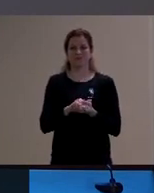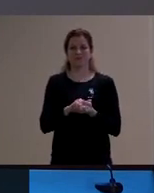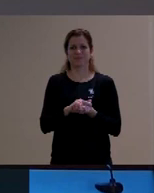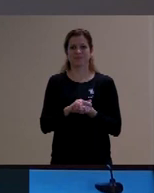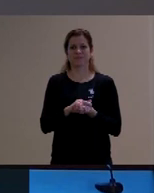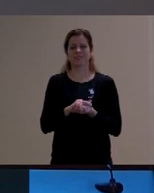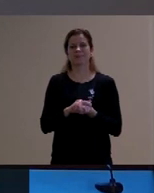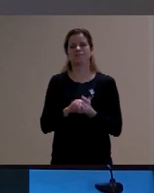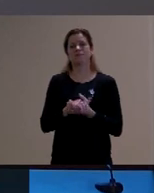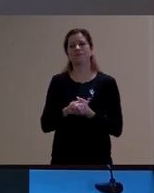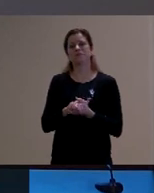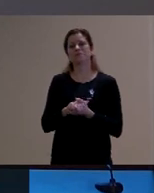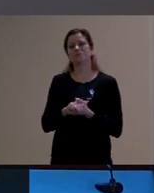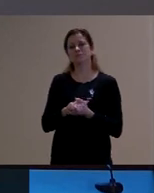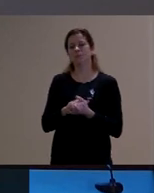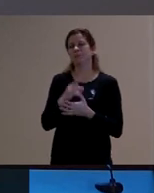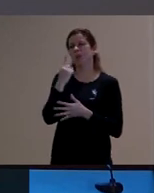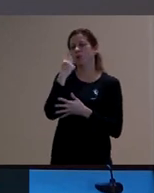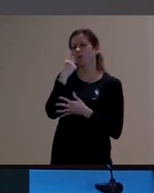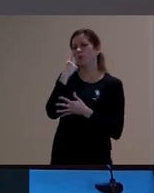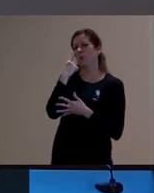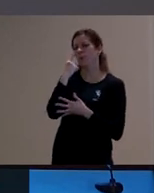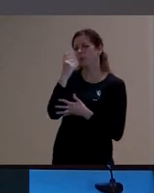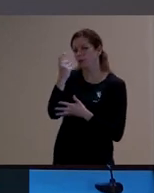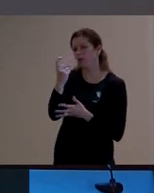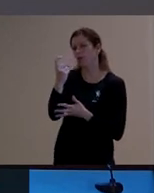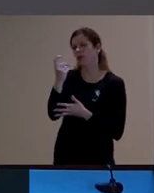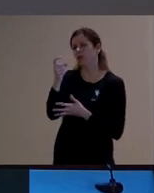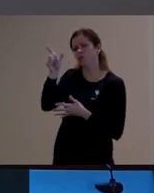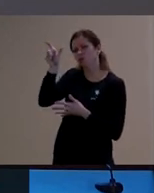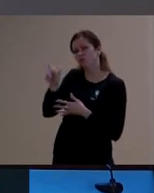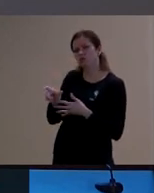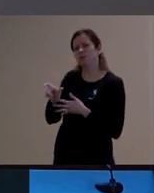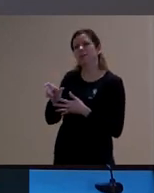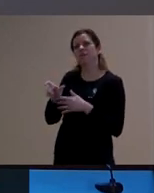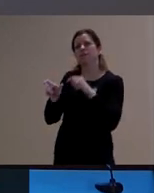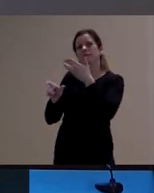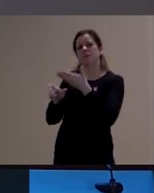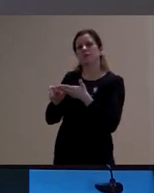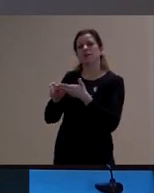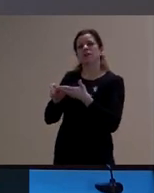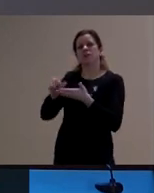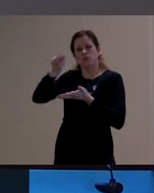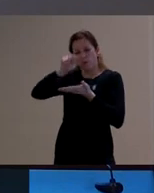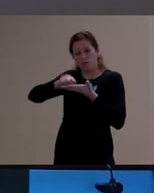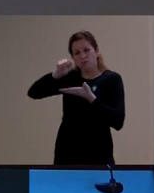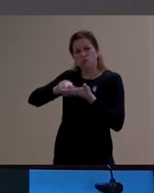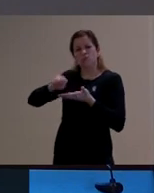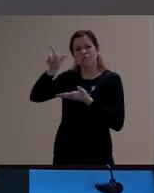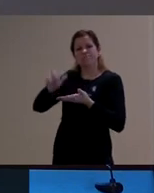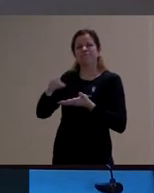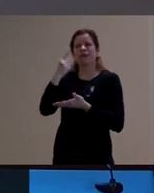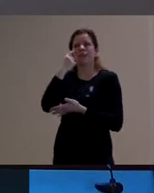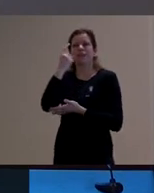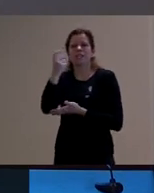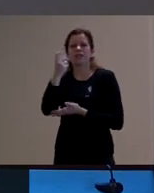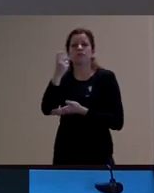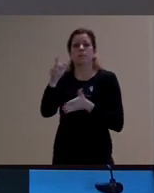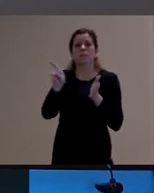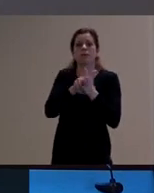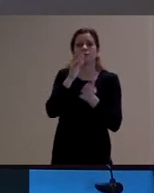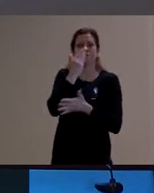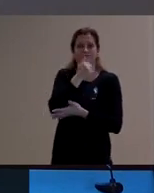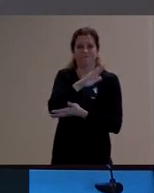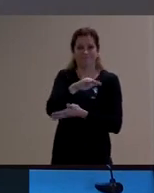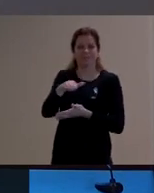Quando o interesse dele pela infância nesse período tem a ver com o interesse de vários